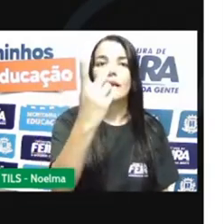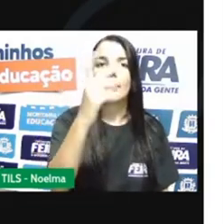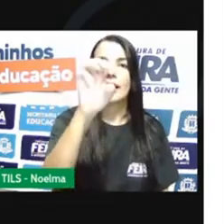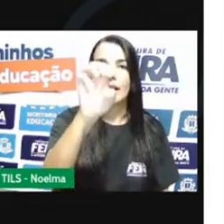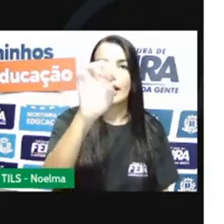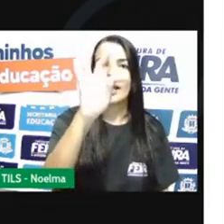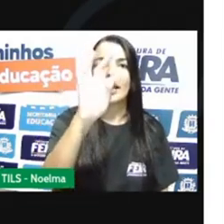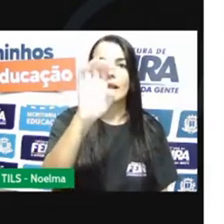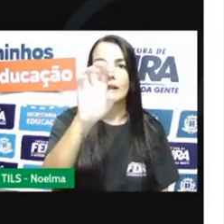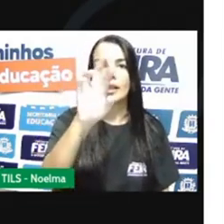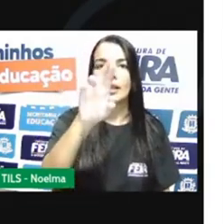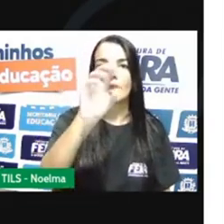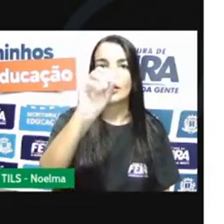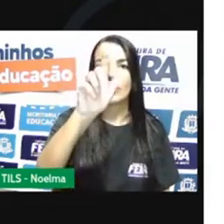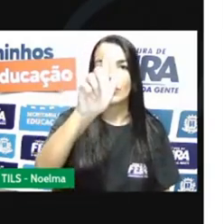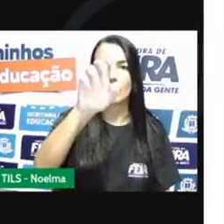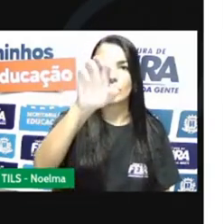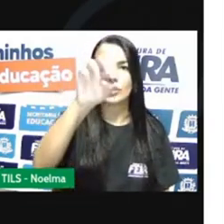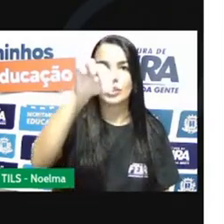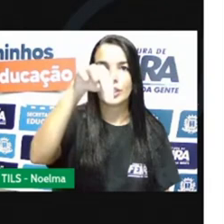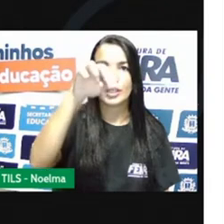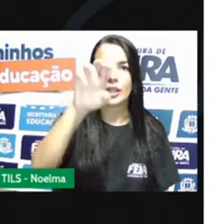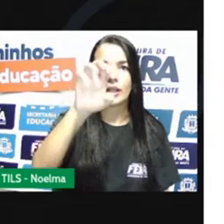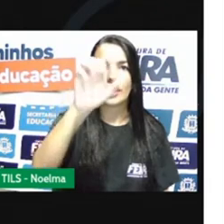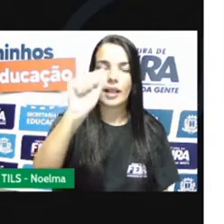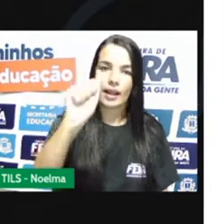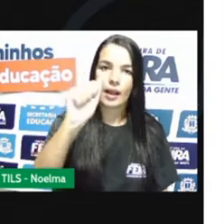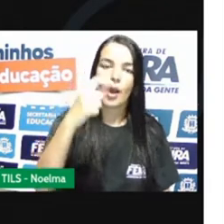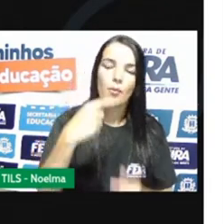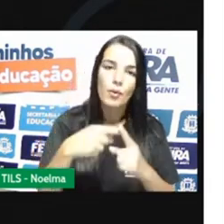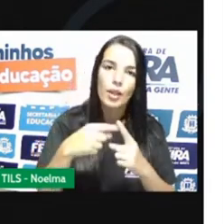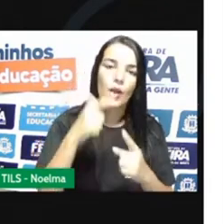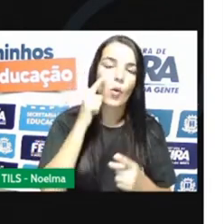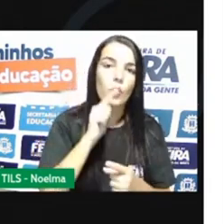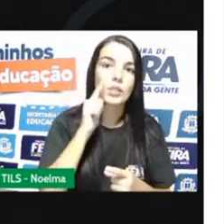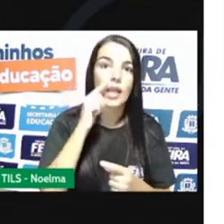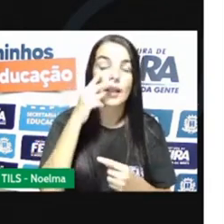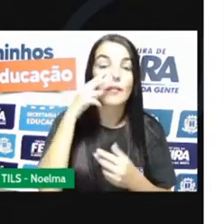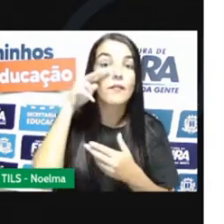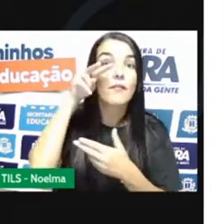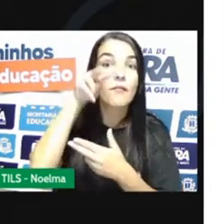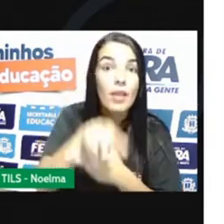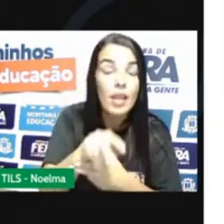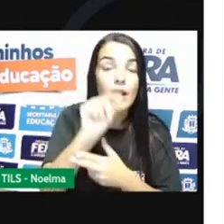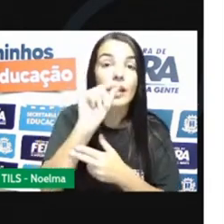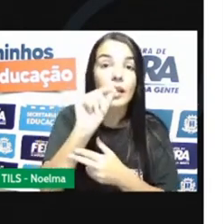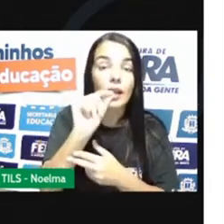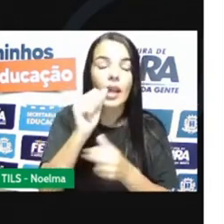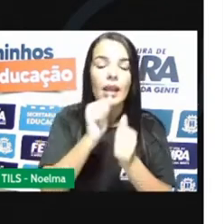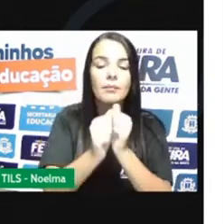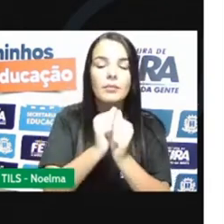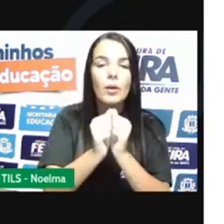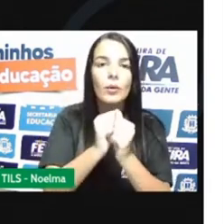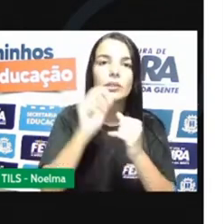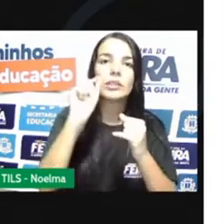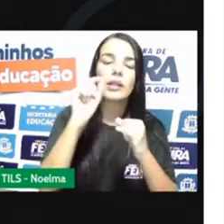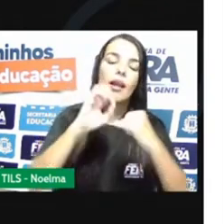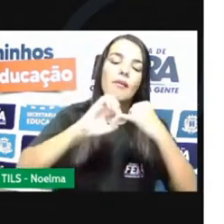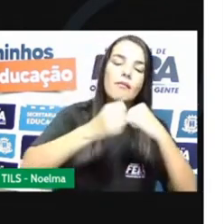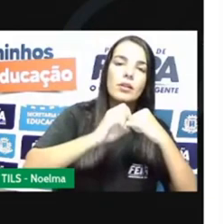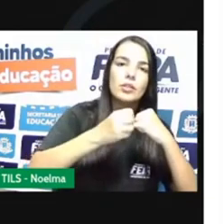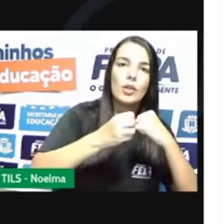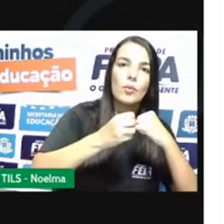Então, é uma mistura heterogênea, porque dá para a gente saber quem é o feijão e quem é o arroz. Não é o que